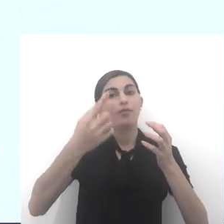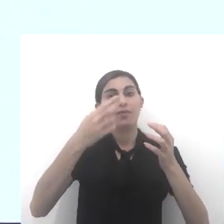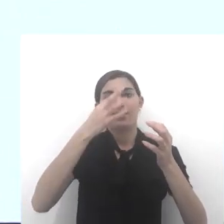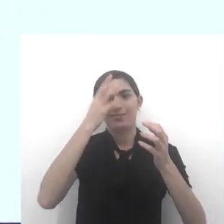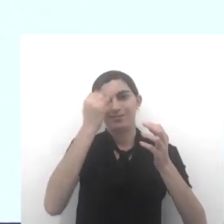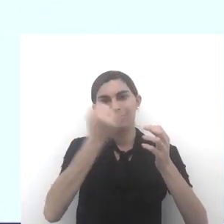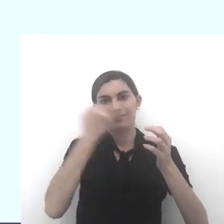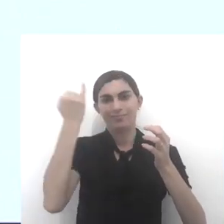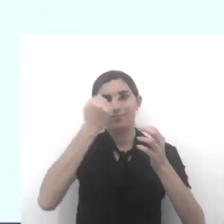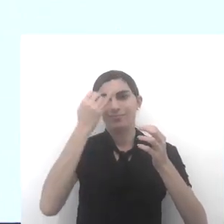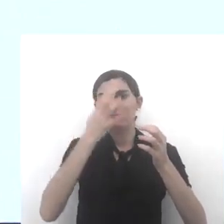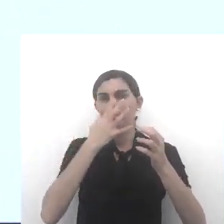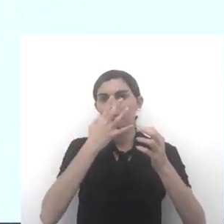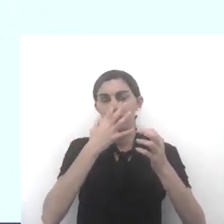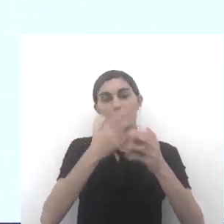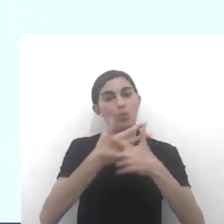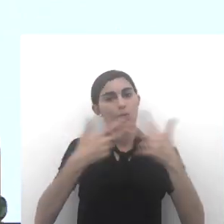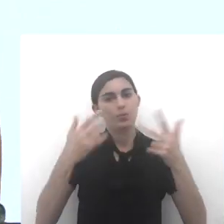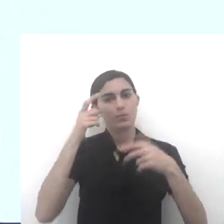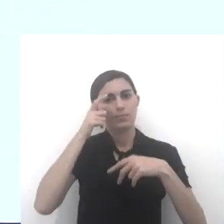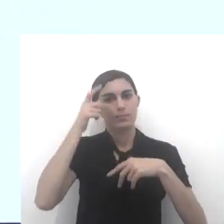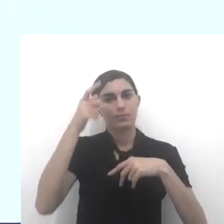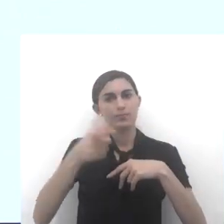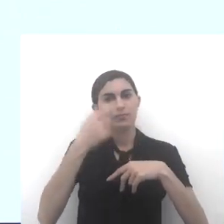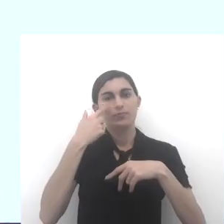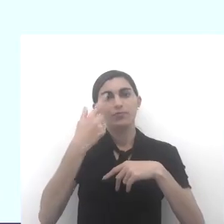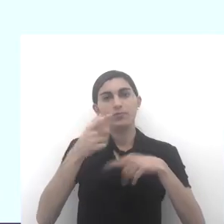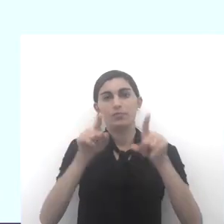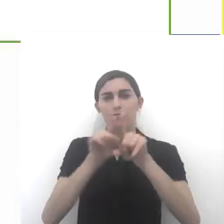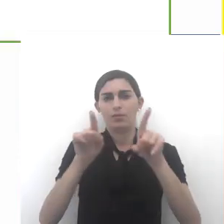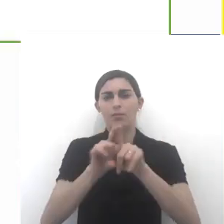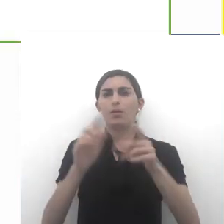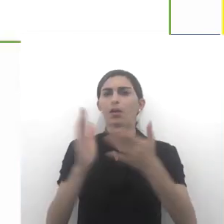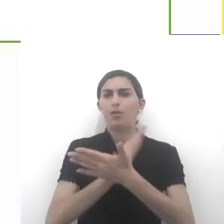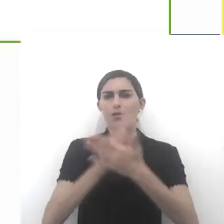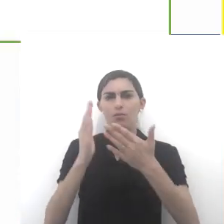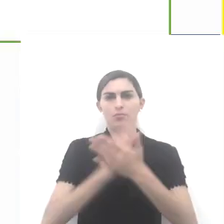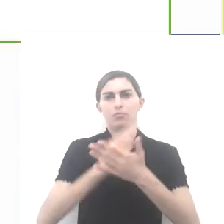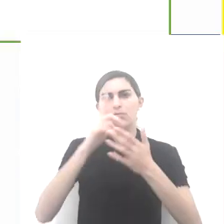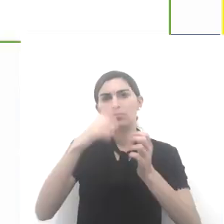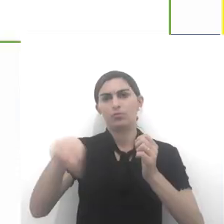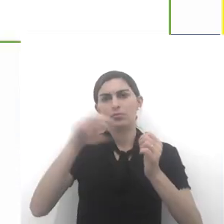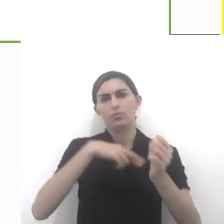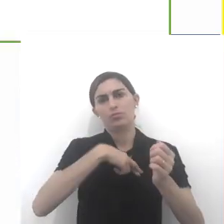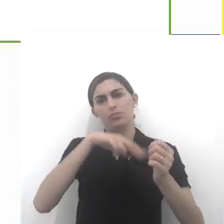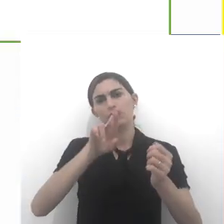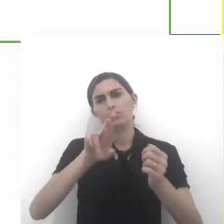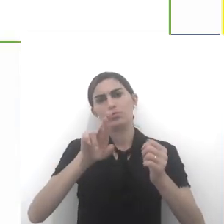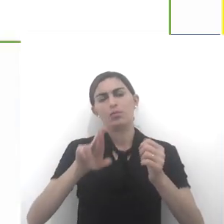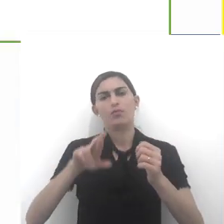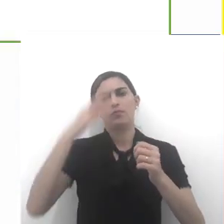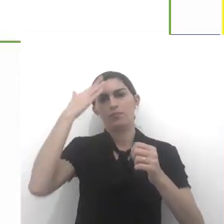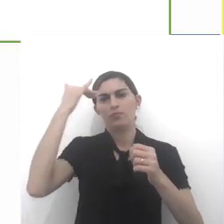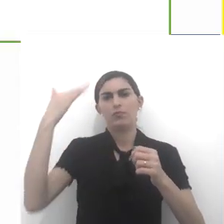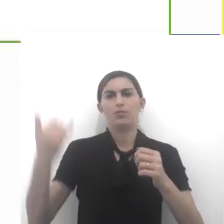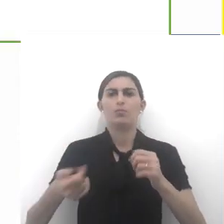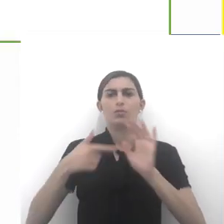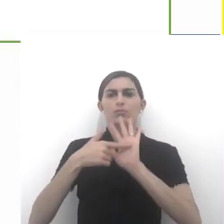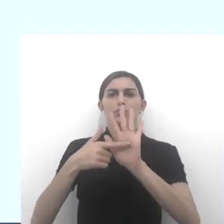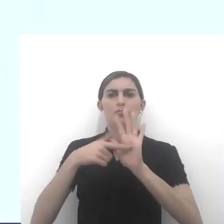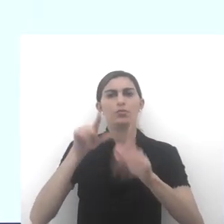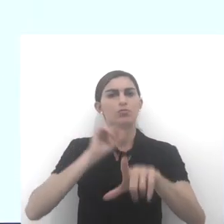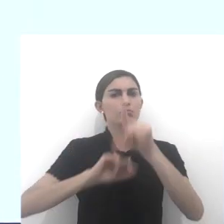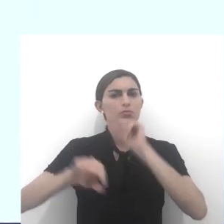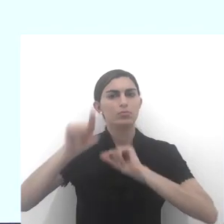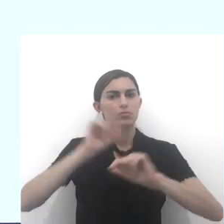observar isso. Vamos agora para algo bem interessante também. Algumas personalidades religiosas de destaque.